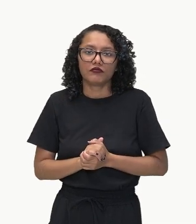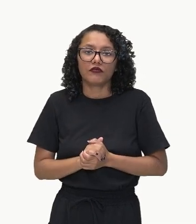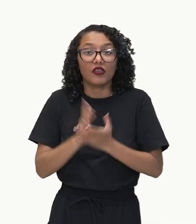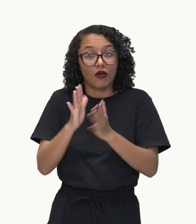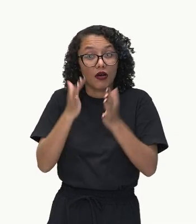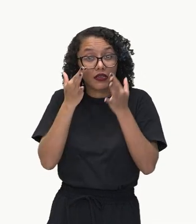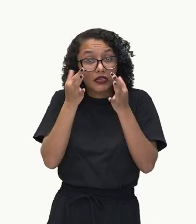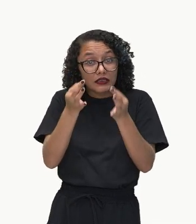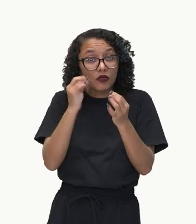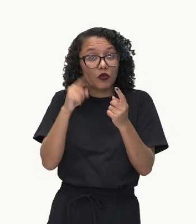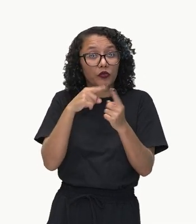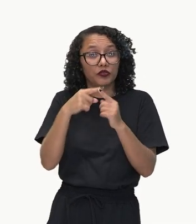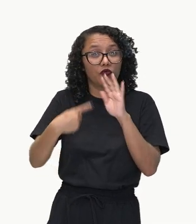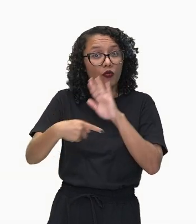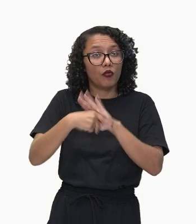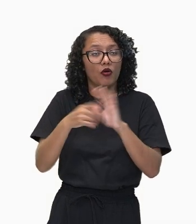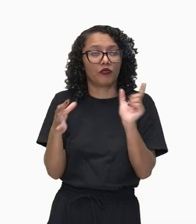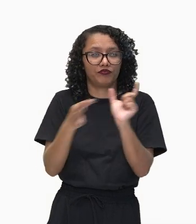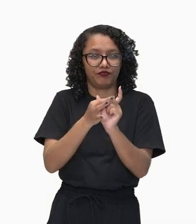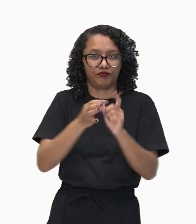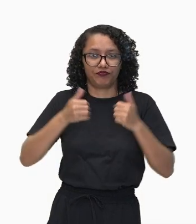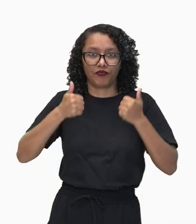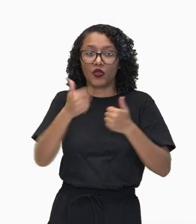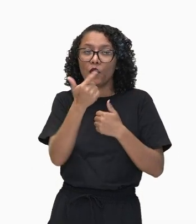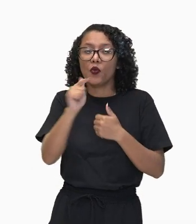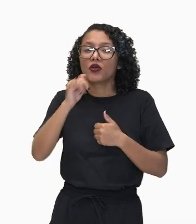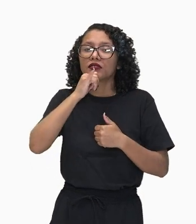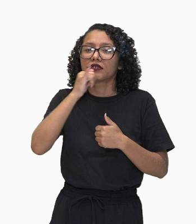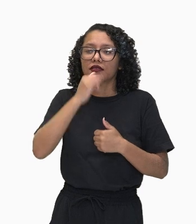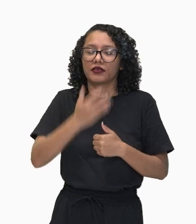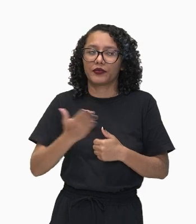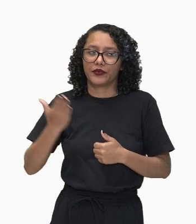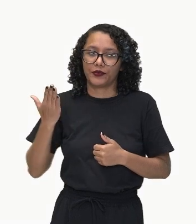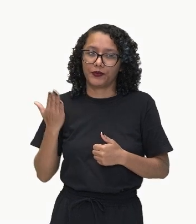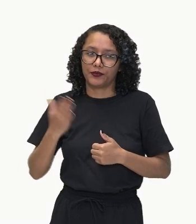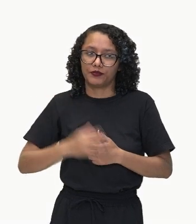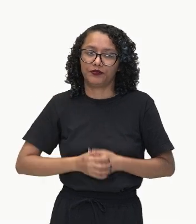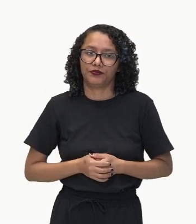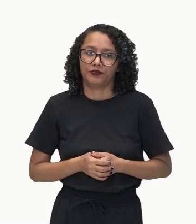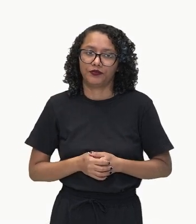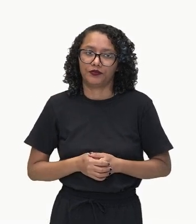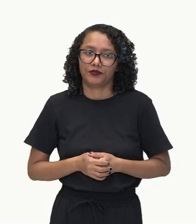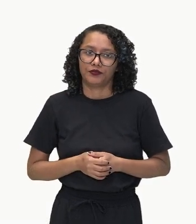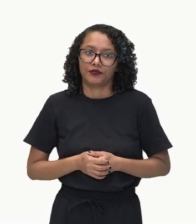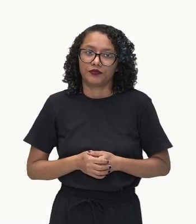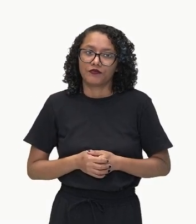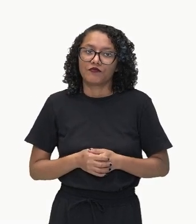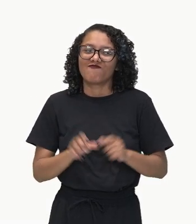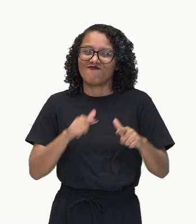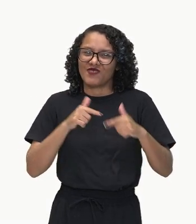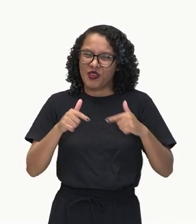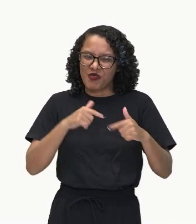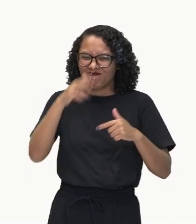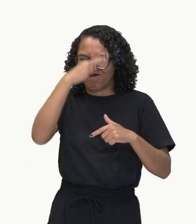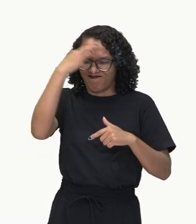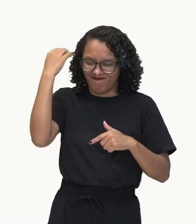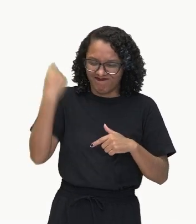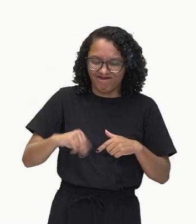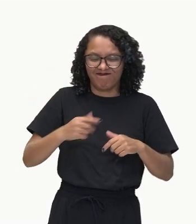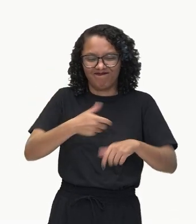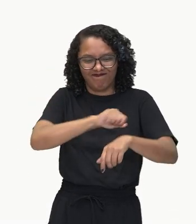Observe aí outros exemplos que nós trouxemos para você. Olha só. Temos aí, ó. Trabalho duro. Sou